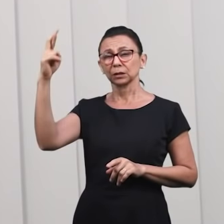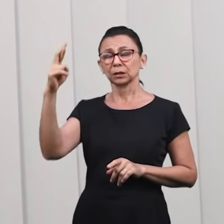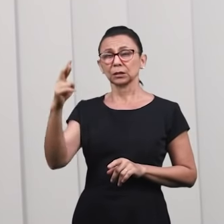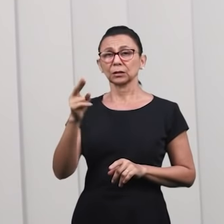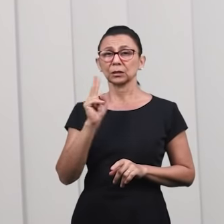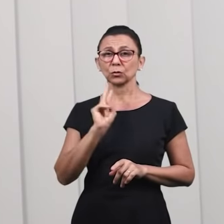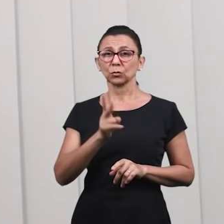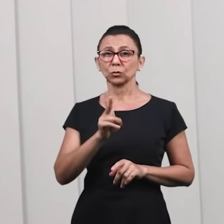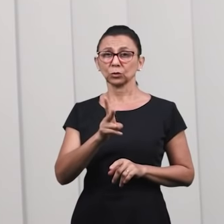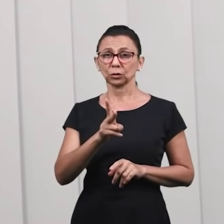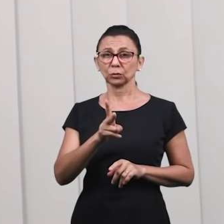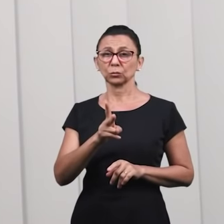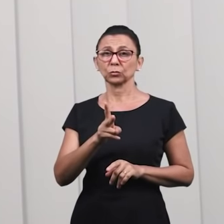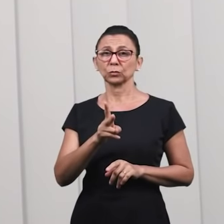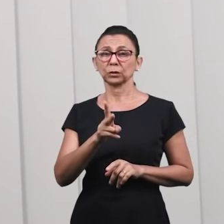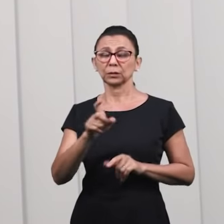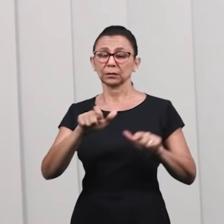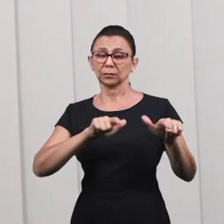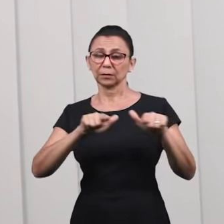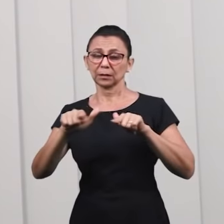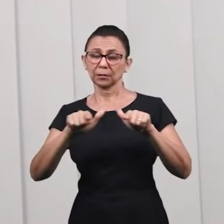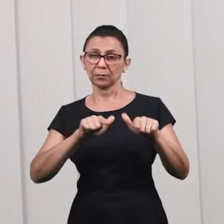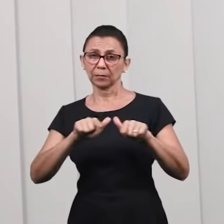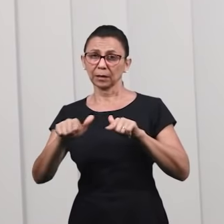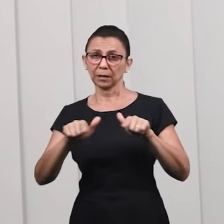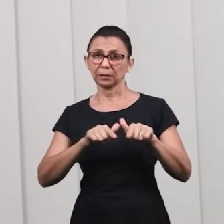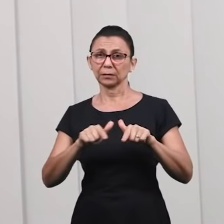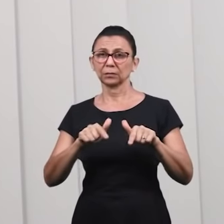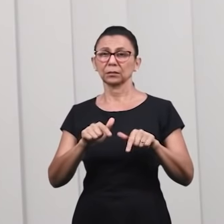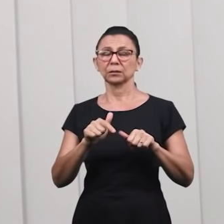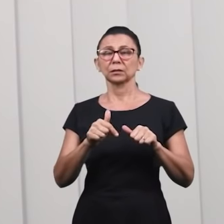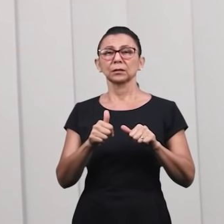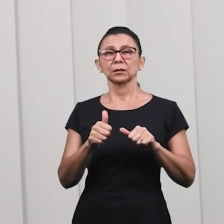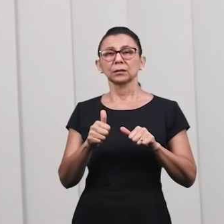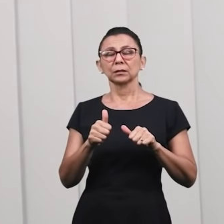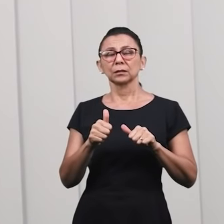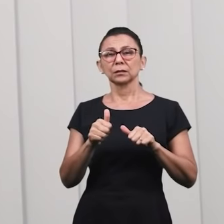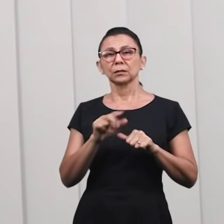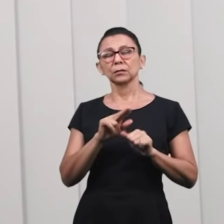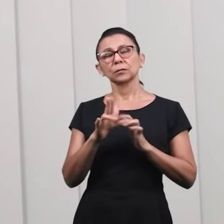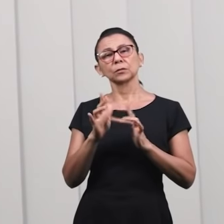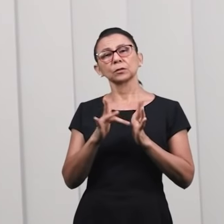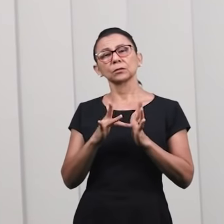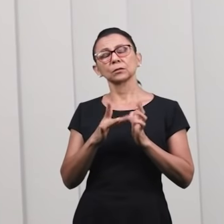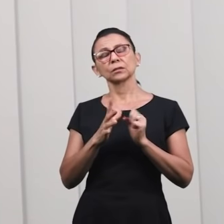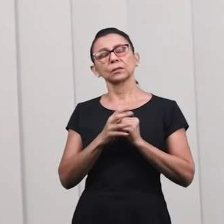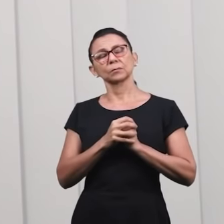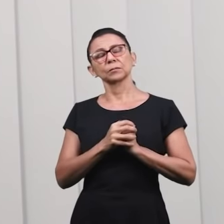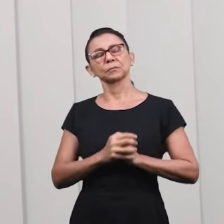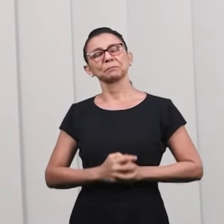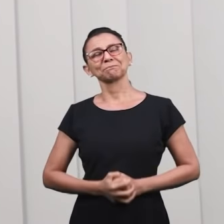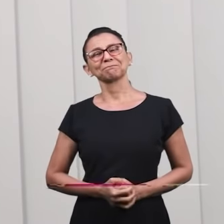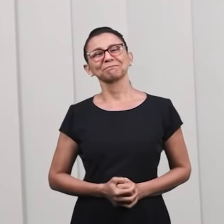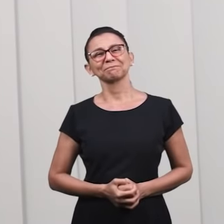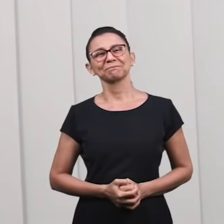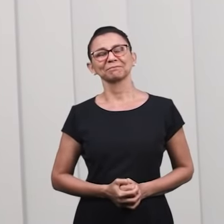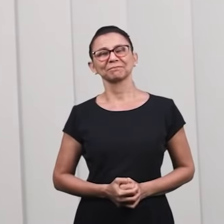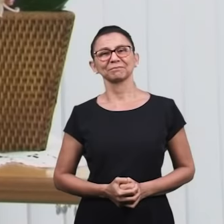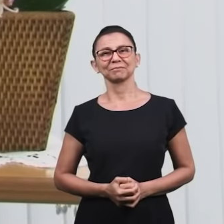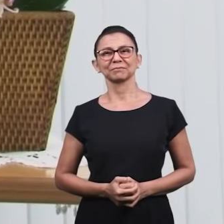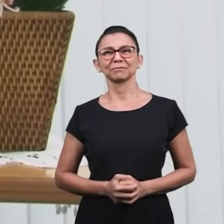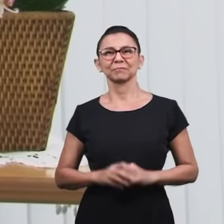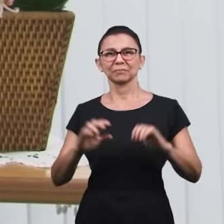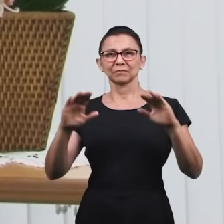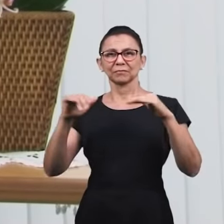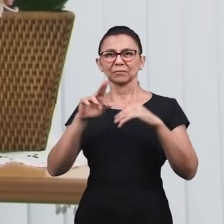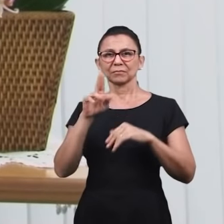haja a preservação dos empregos. Livra a todos. Oramos em nome de Jesus. Amém.